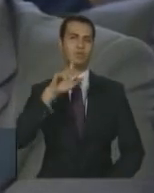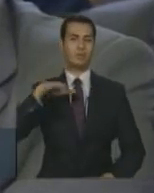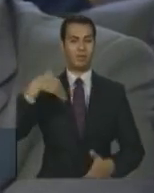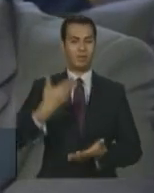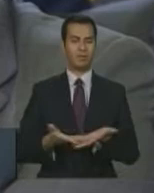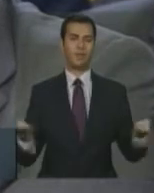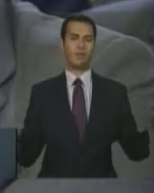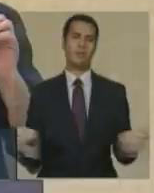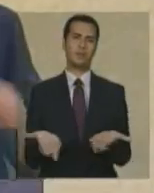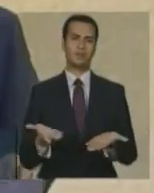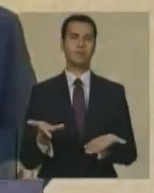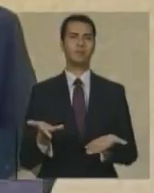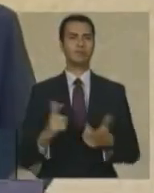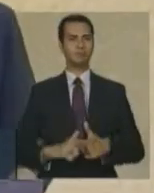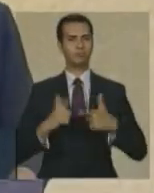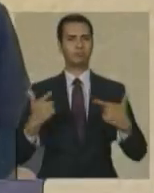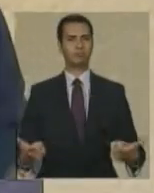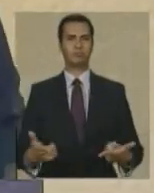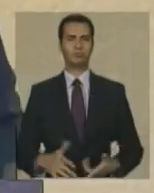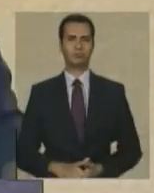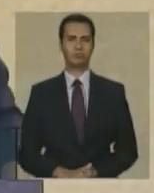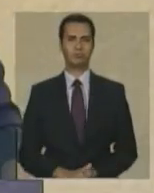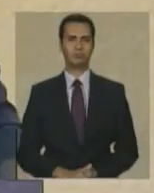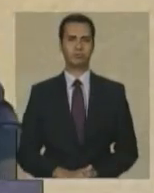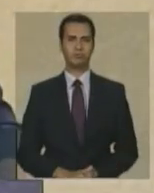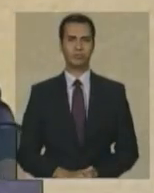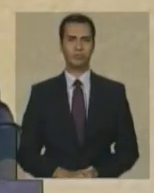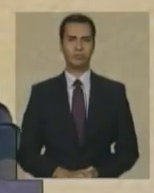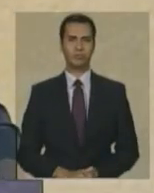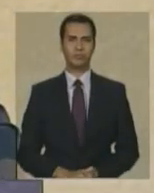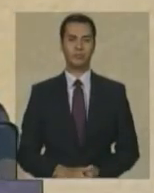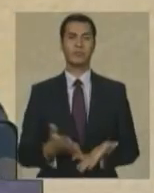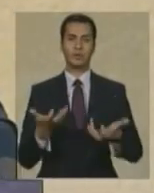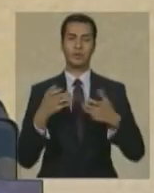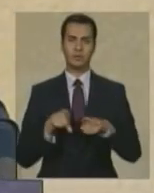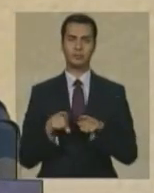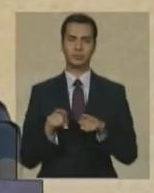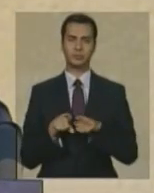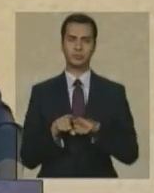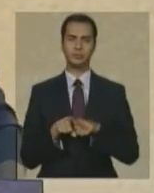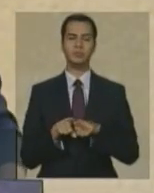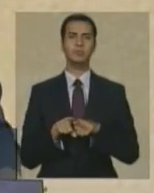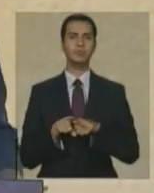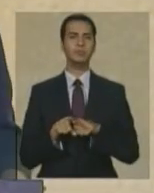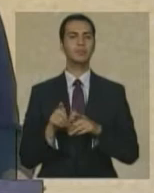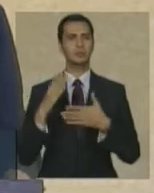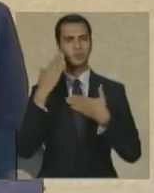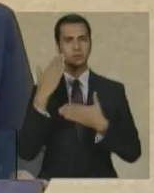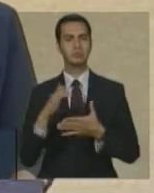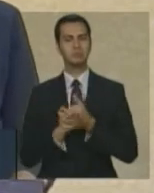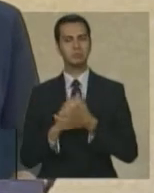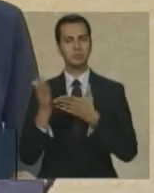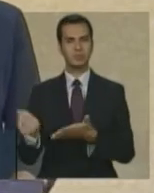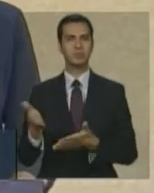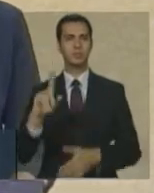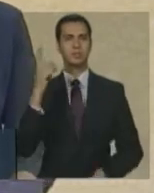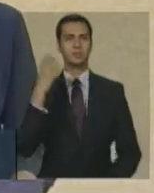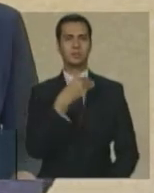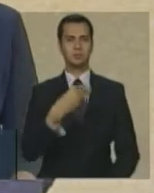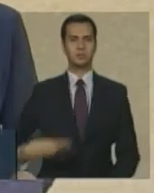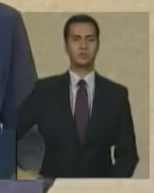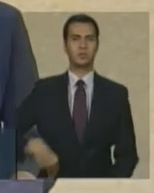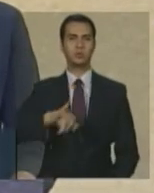ao ponto que chegamos queria também destacar a contribuição do ex-ministro